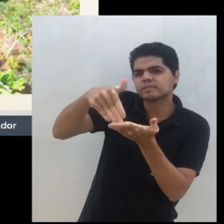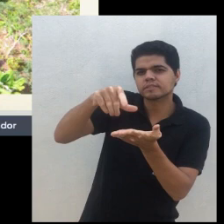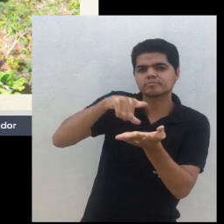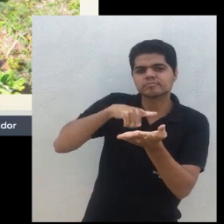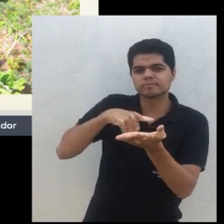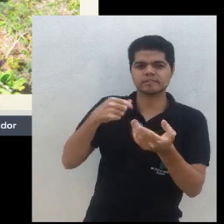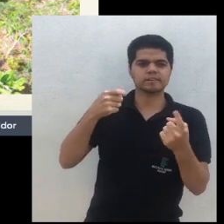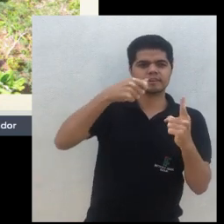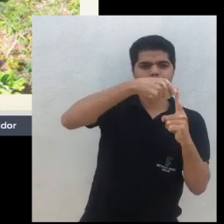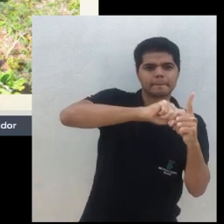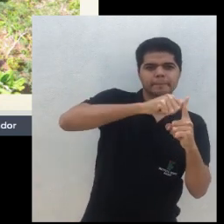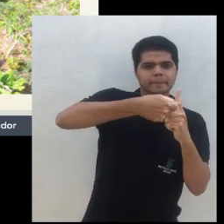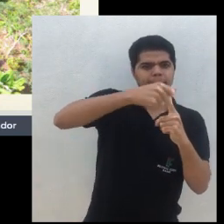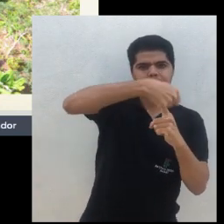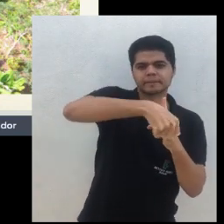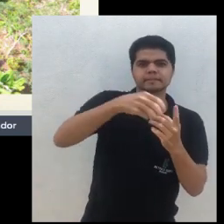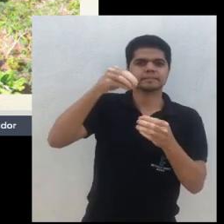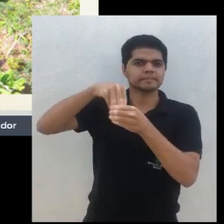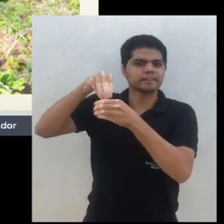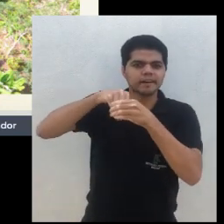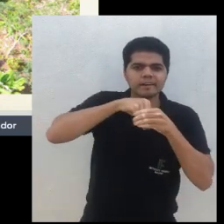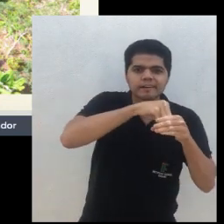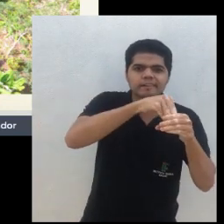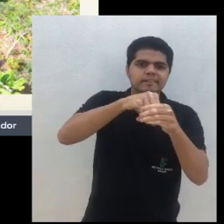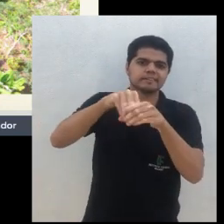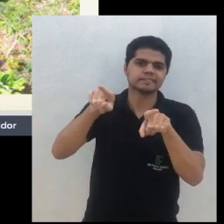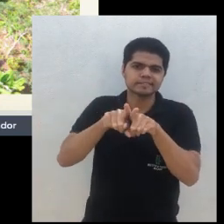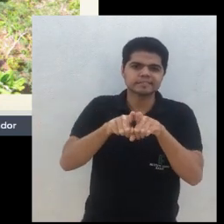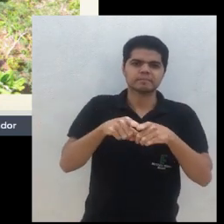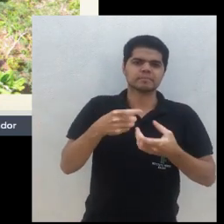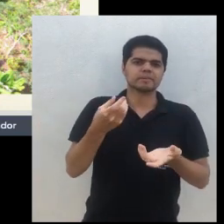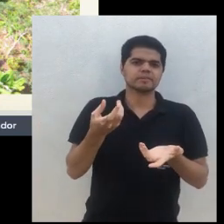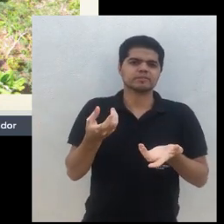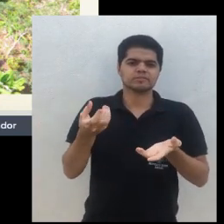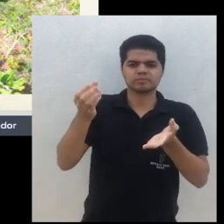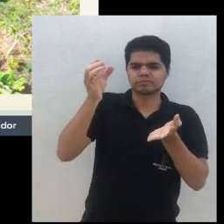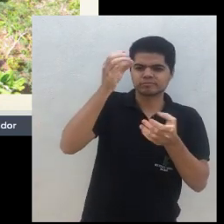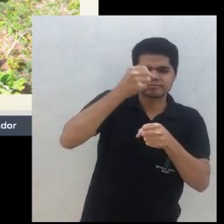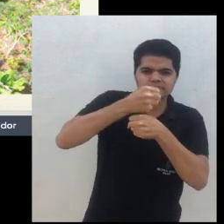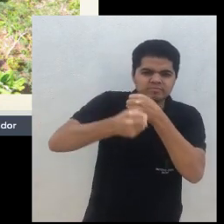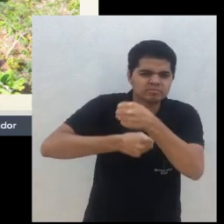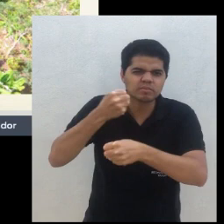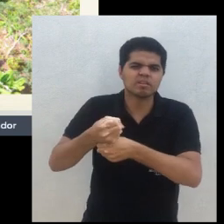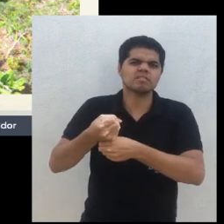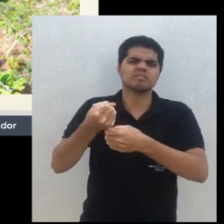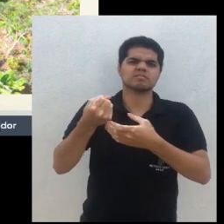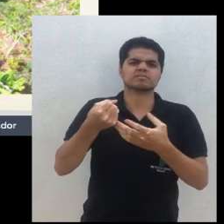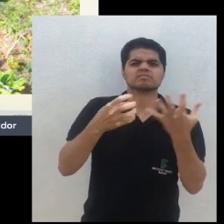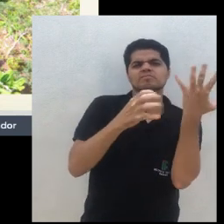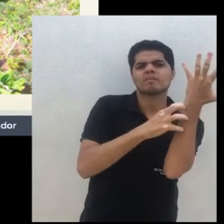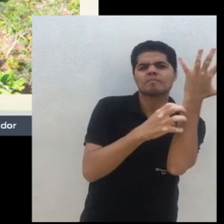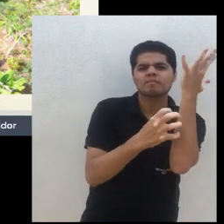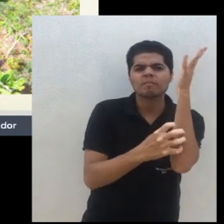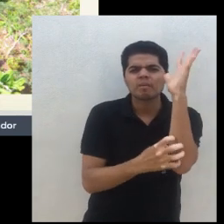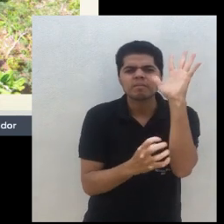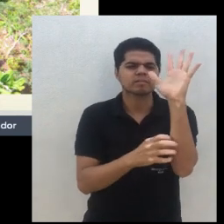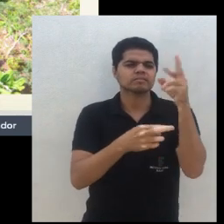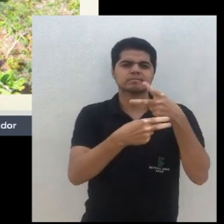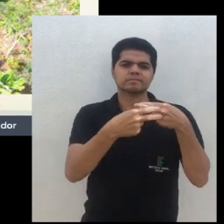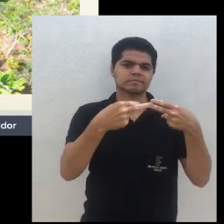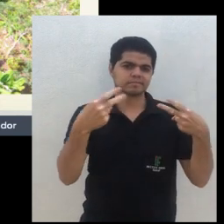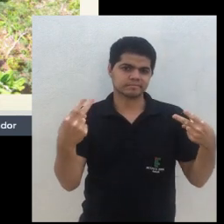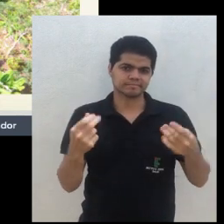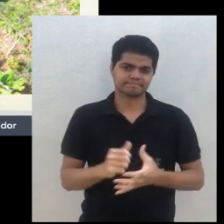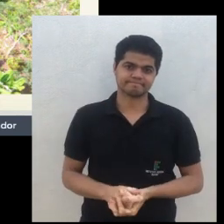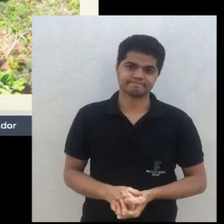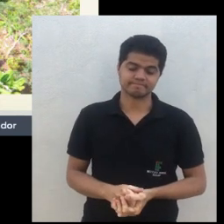culturas como banana, como algumas outras culturas anuais, abacaxi e outras coisas. Então, qual é o papel? Mas vamos voltar